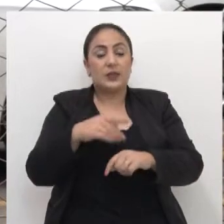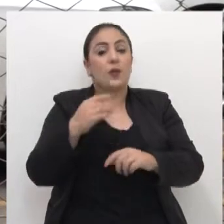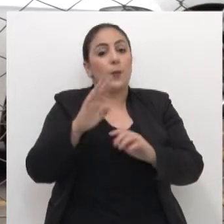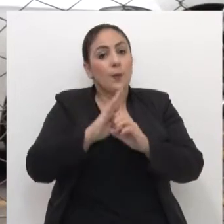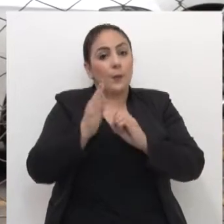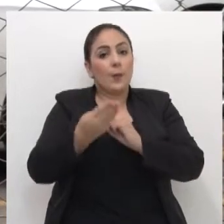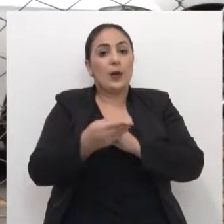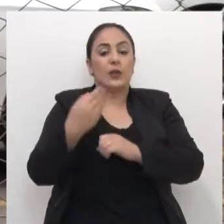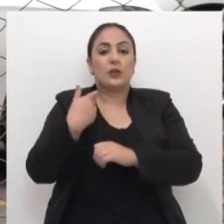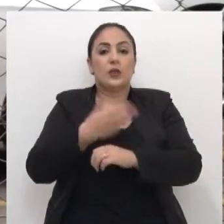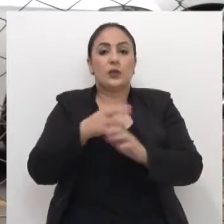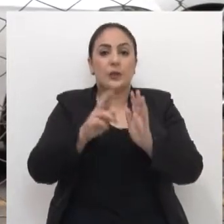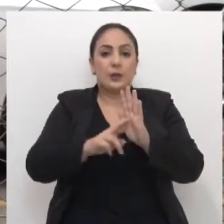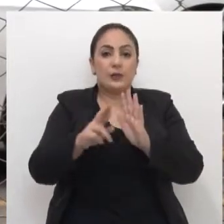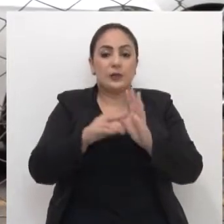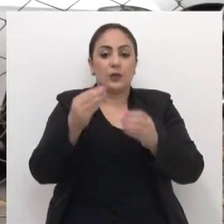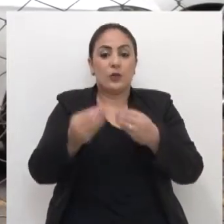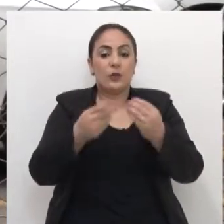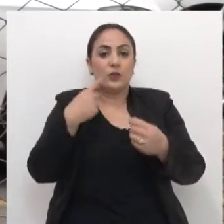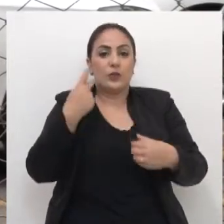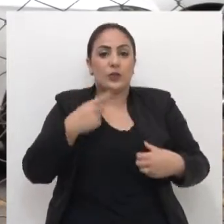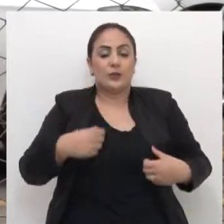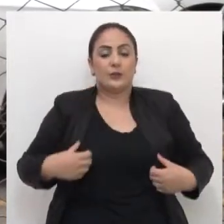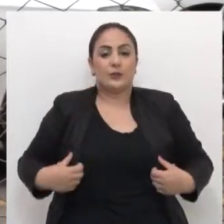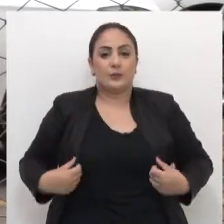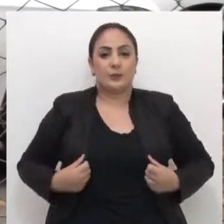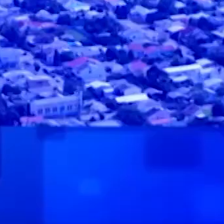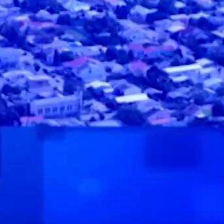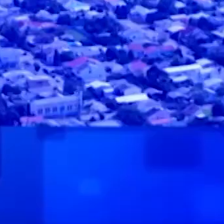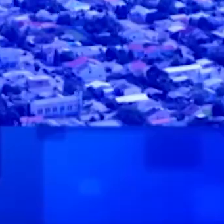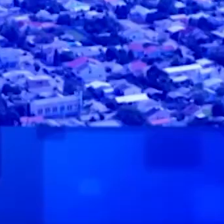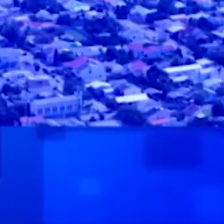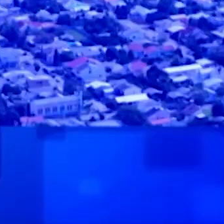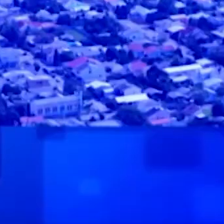inclusive o nosso bairro, onde a gente representa como vereador.